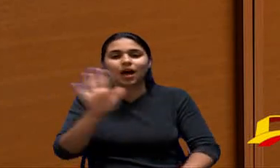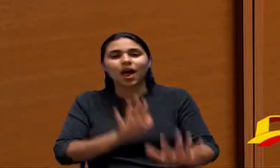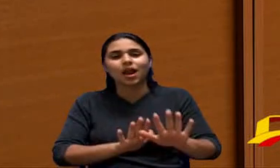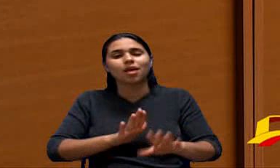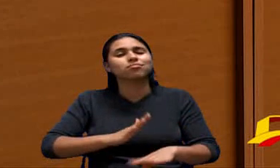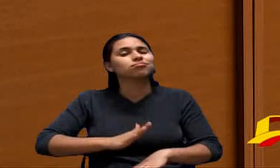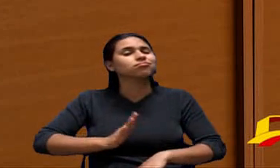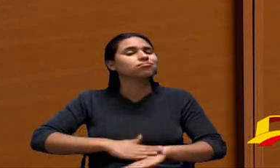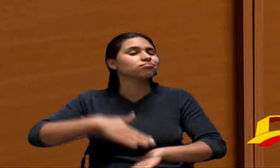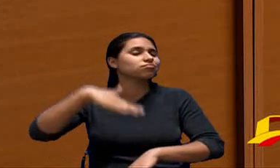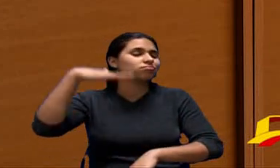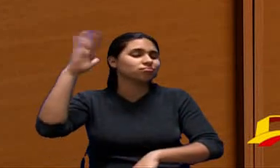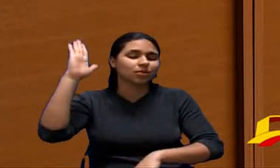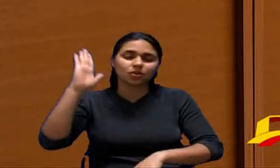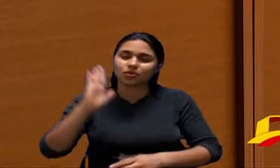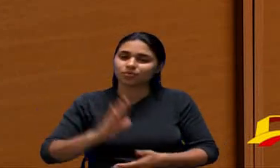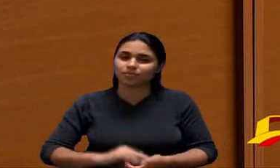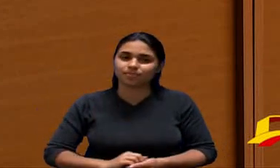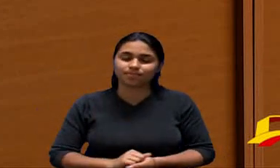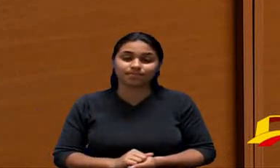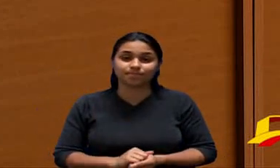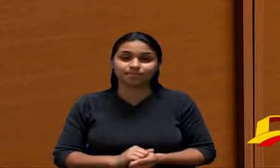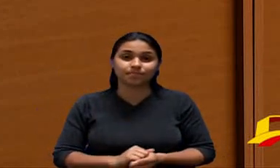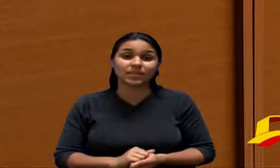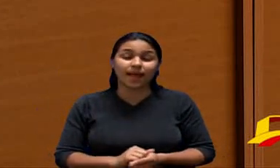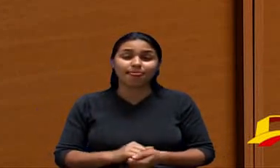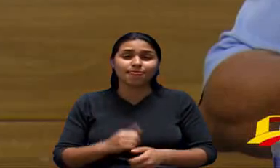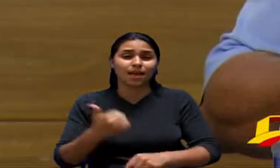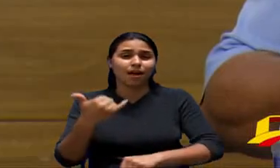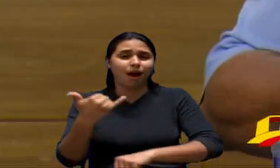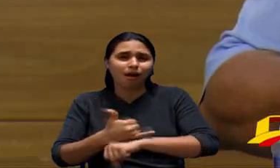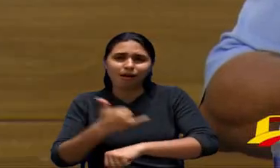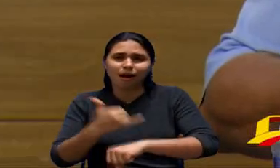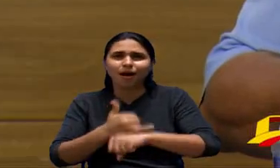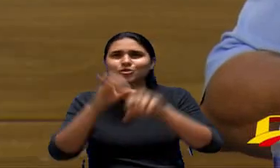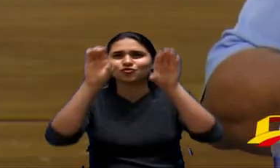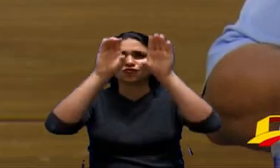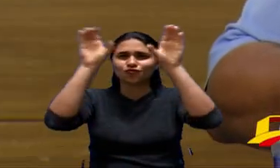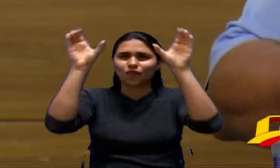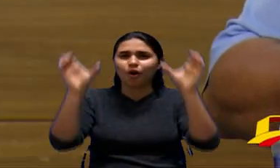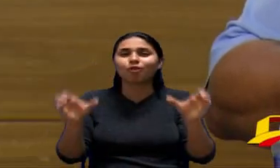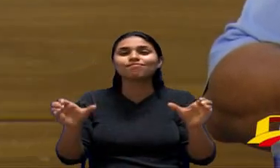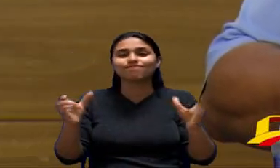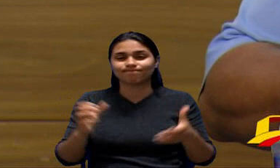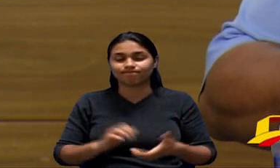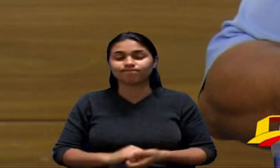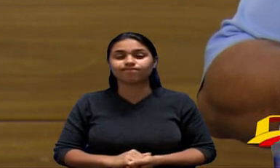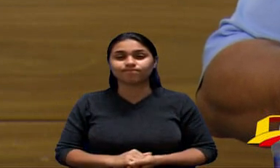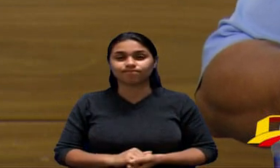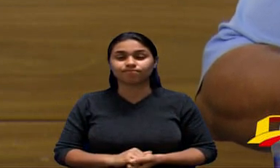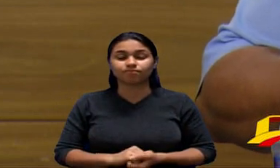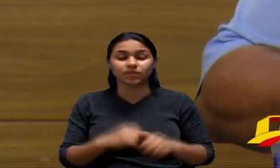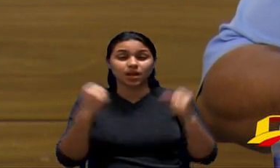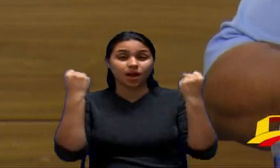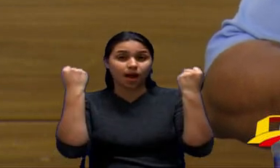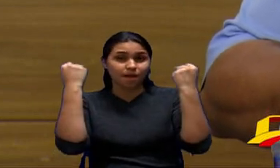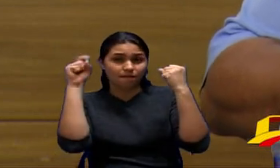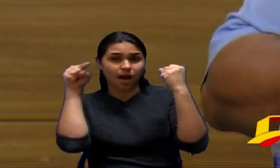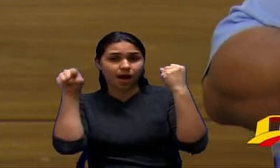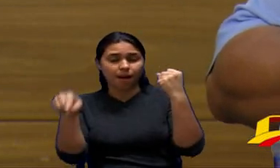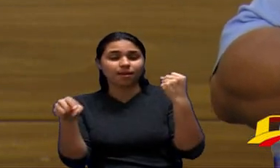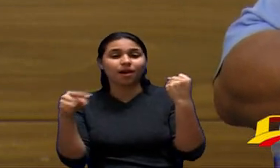tem uma espécie de aço envolvendo ela então não existe essa mangueira primeiro que o fabricante tinha que fazer